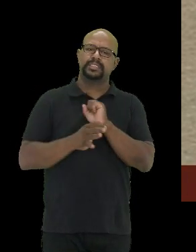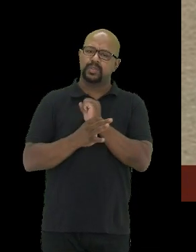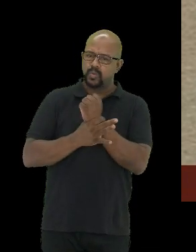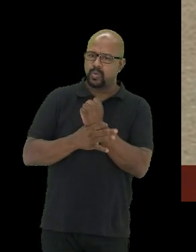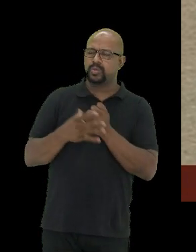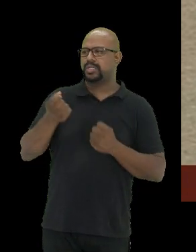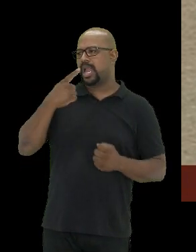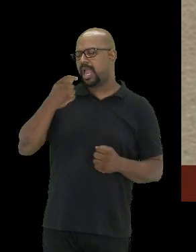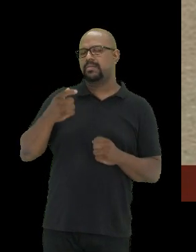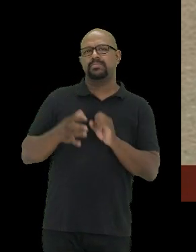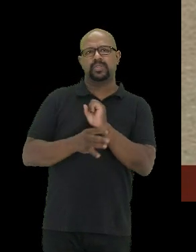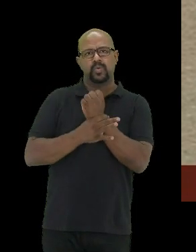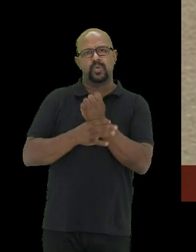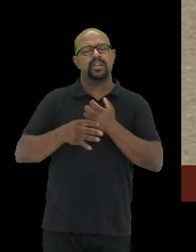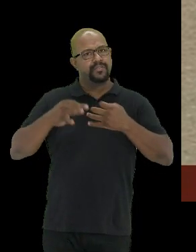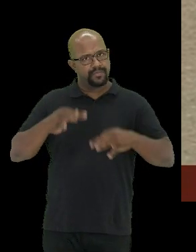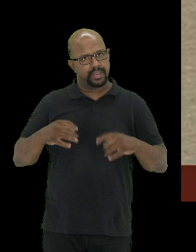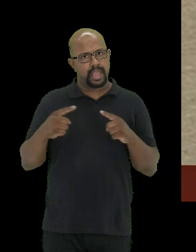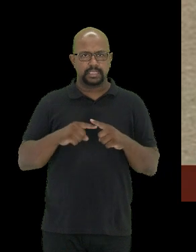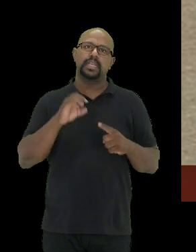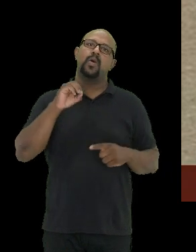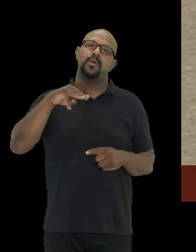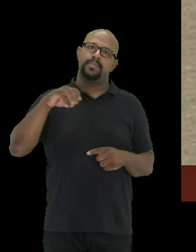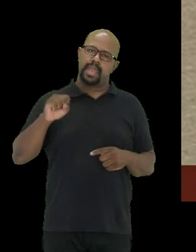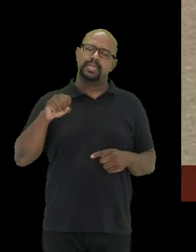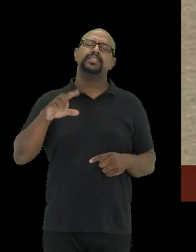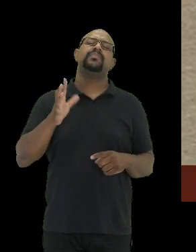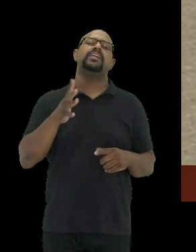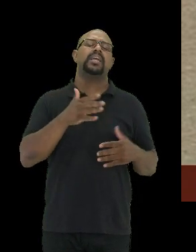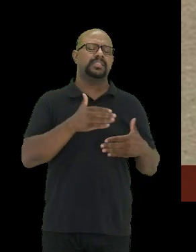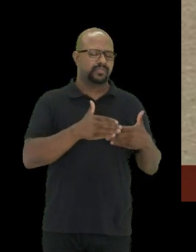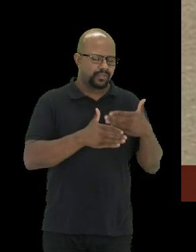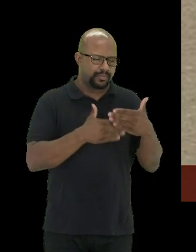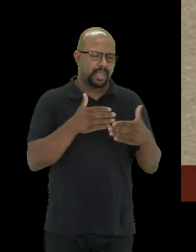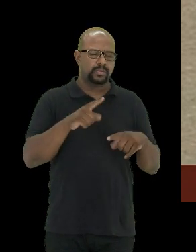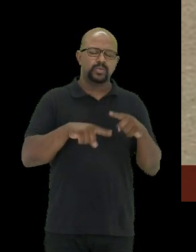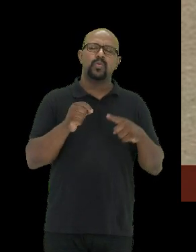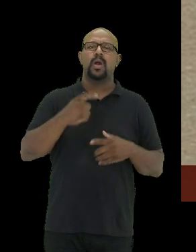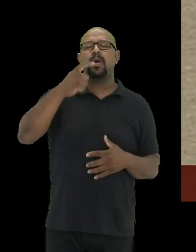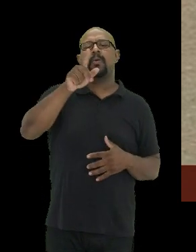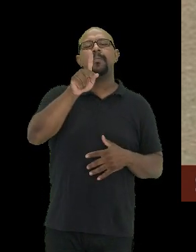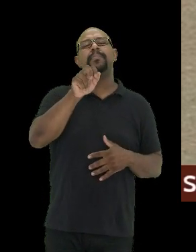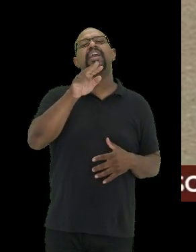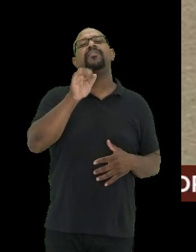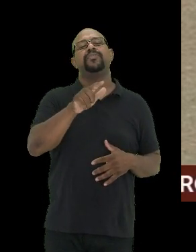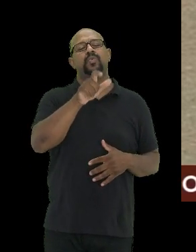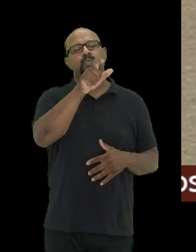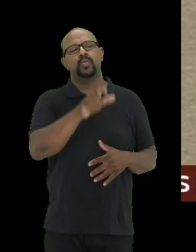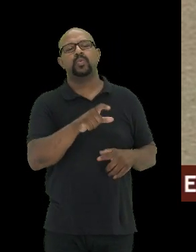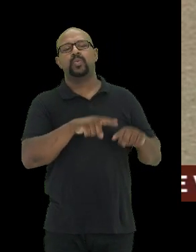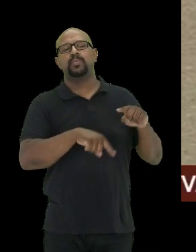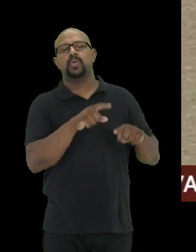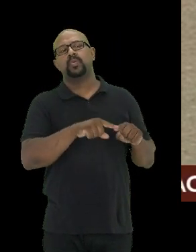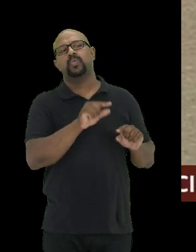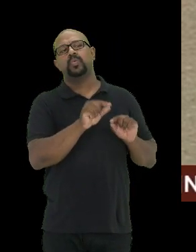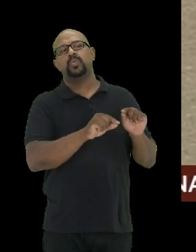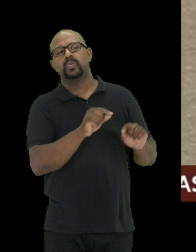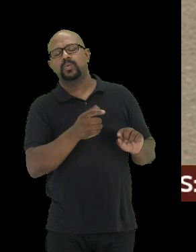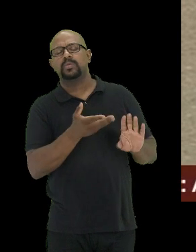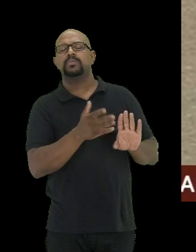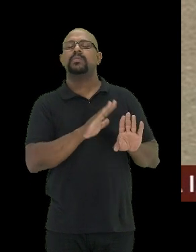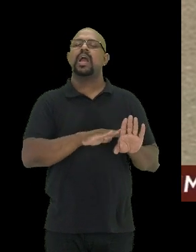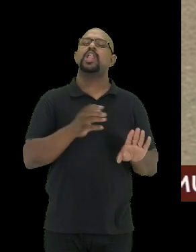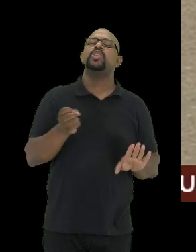eficazes. E aí a OMS vai desde o desenvolvimento de qual que o perfil do produto derivado de plasma, nova